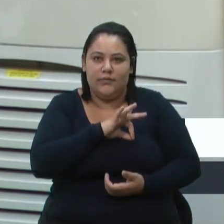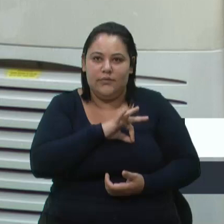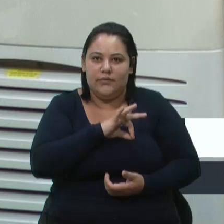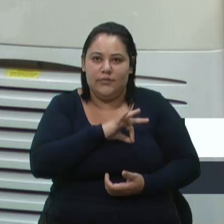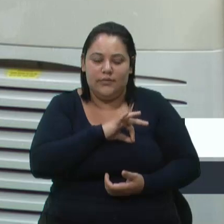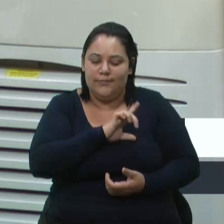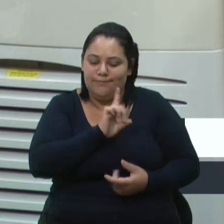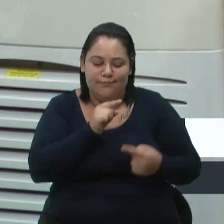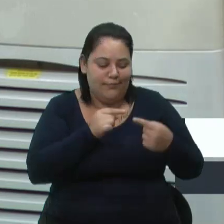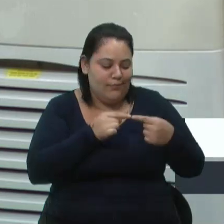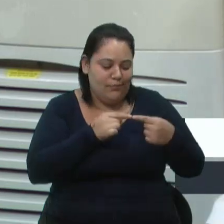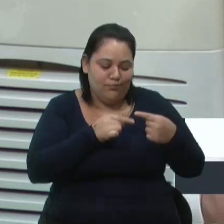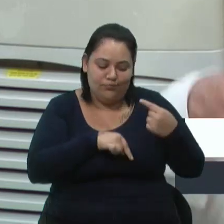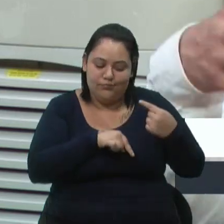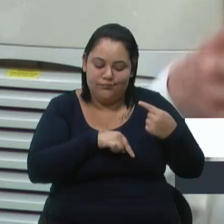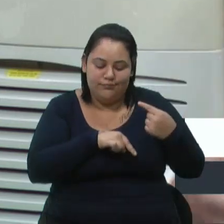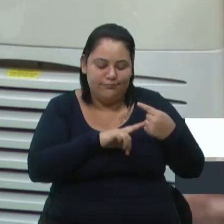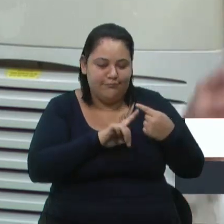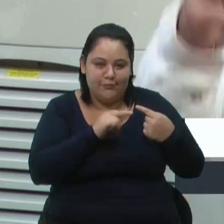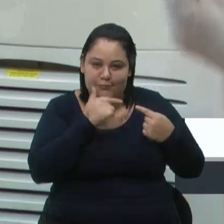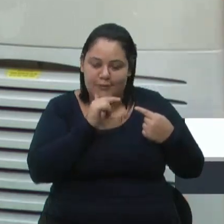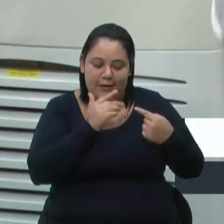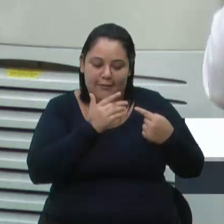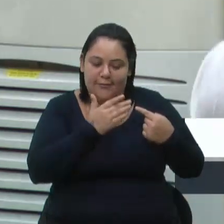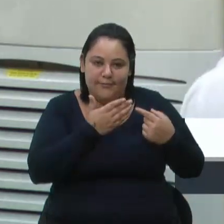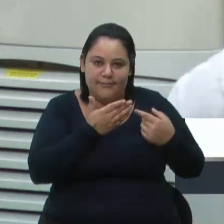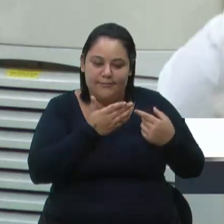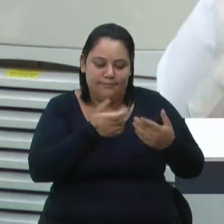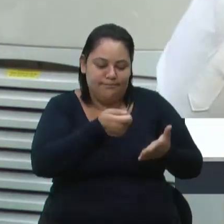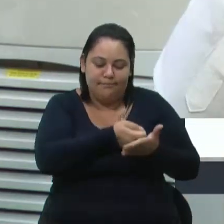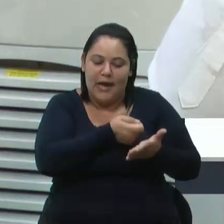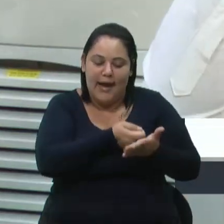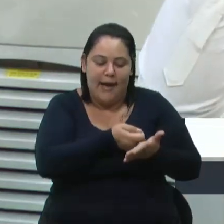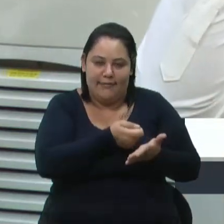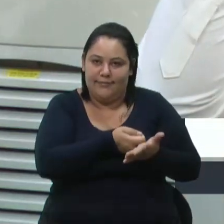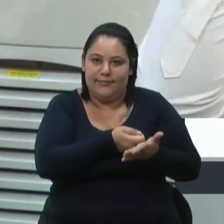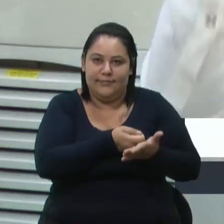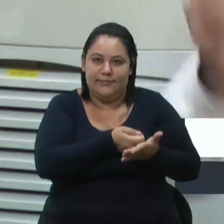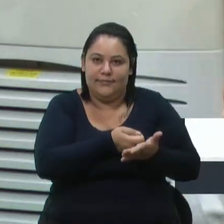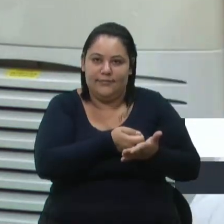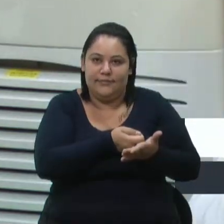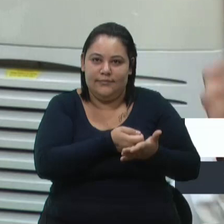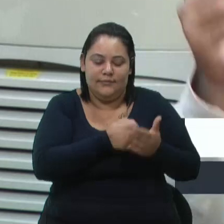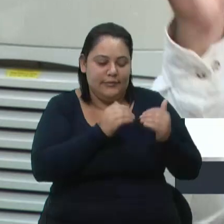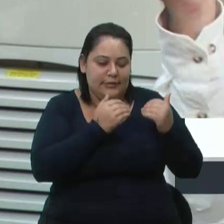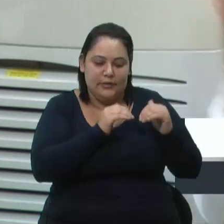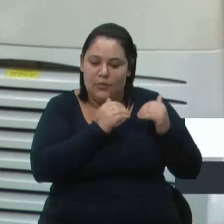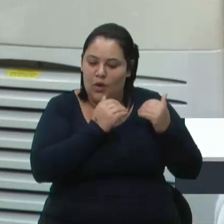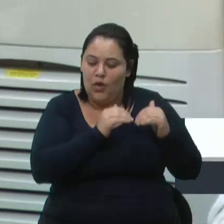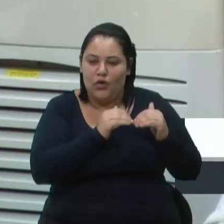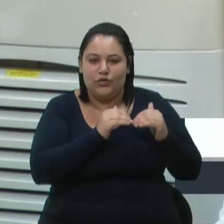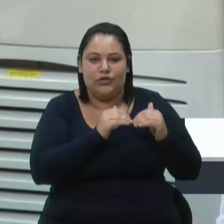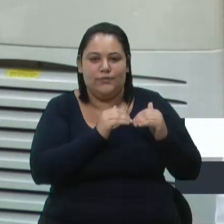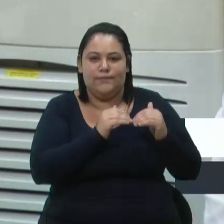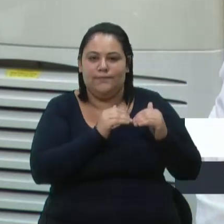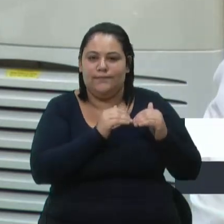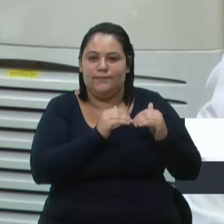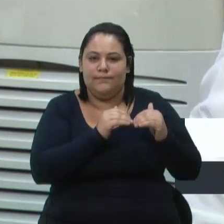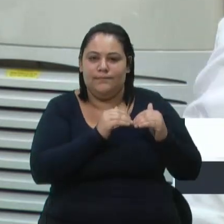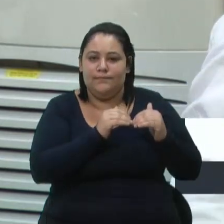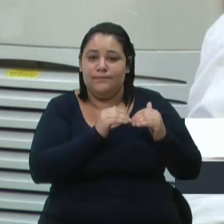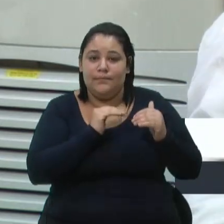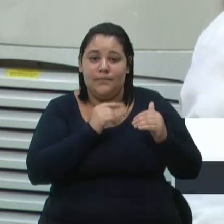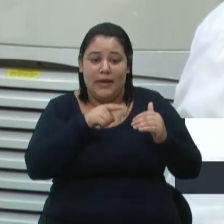indigna, que não dá conta de pagar o transporte para se deslocar até a sua